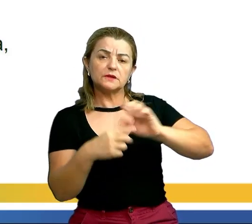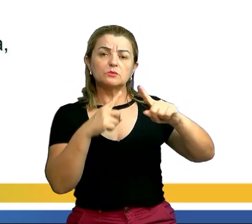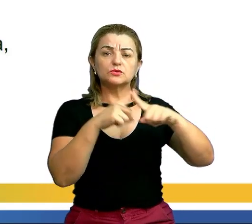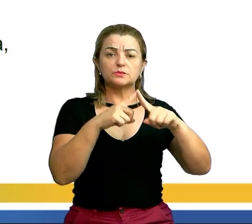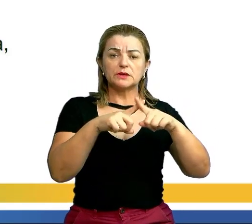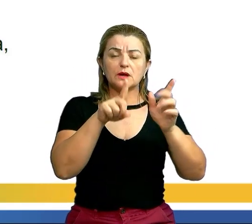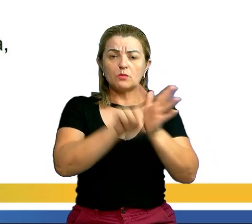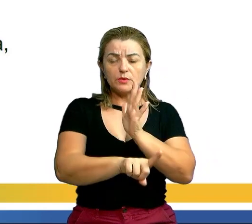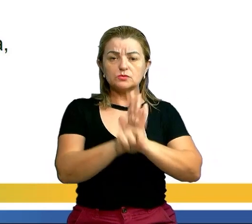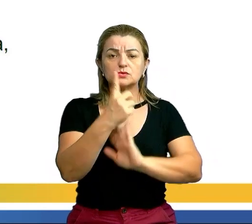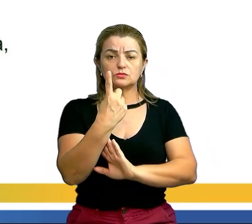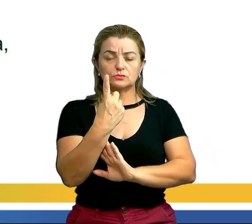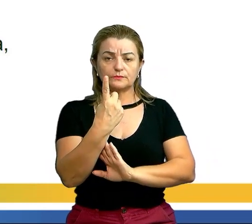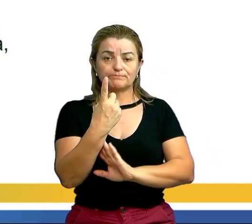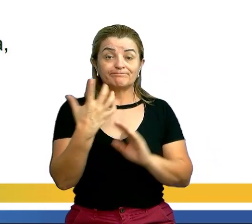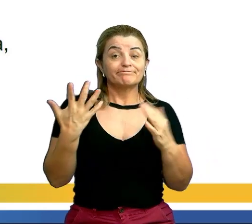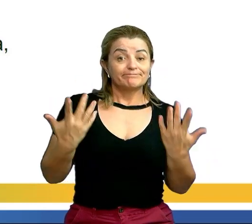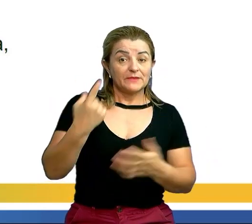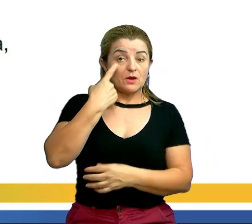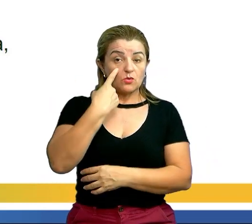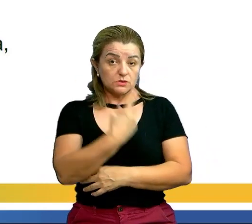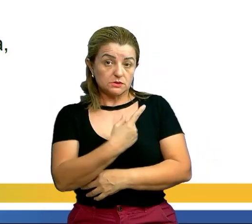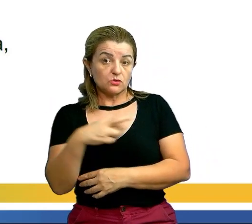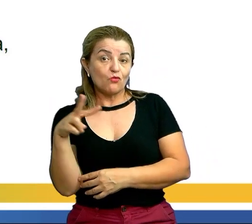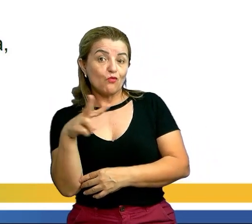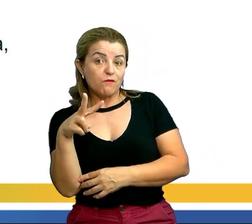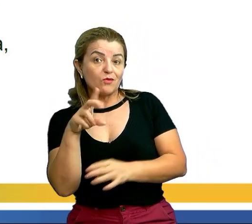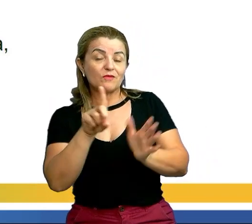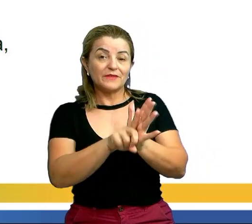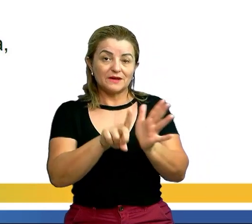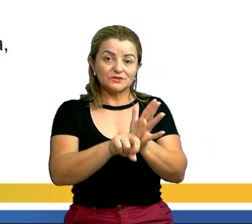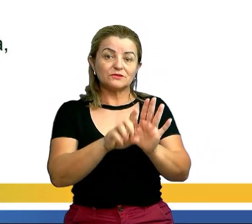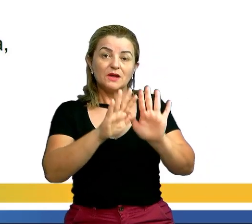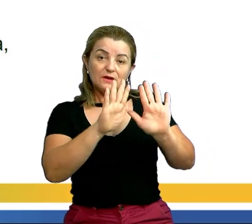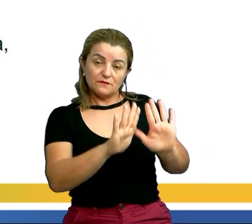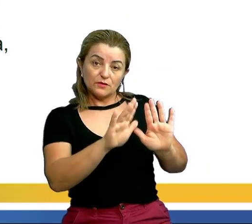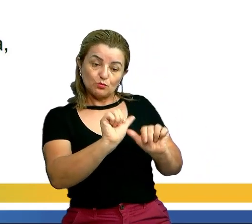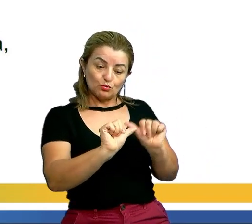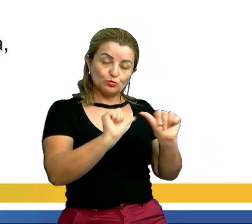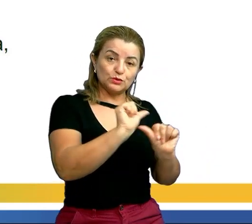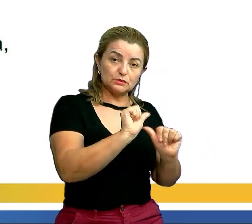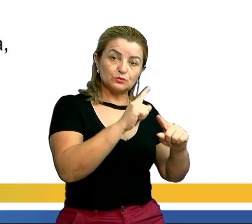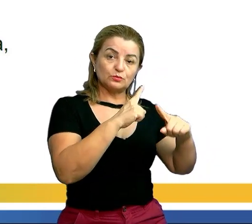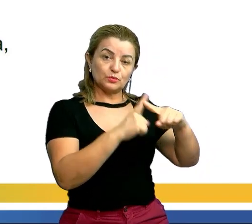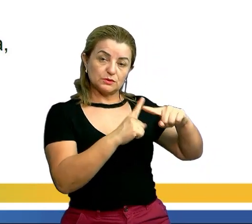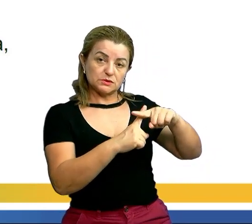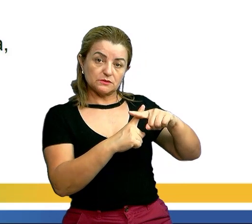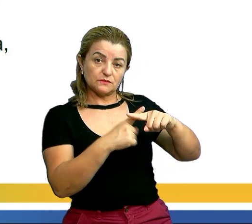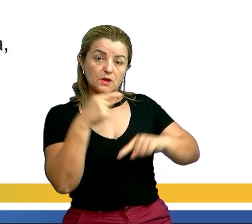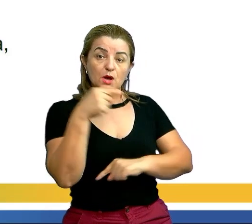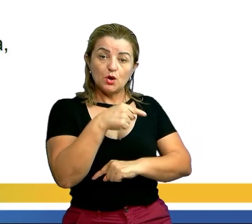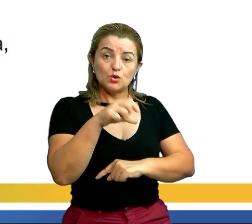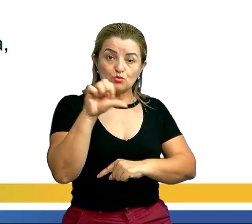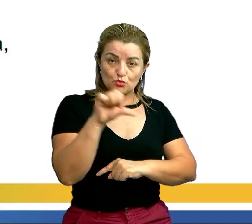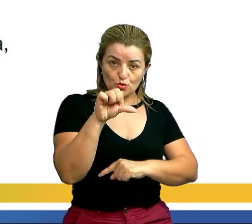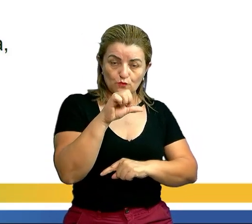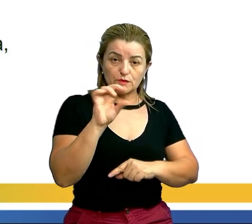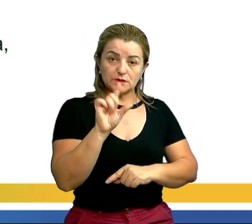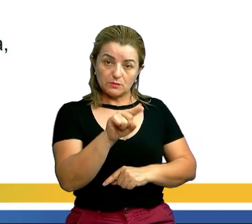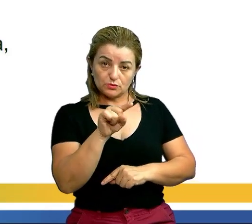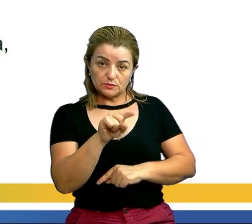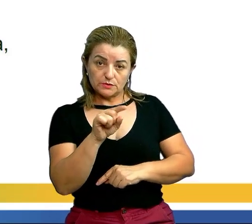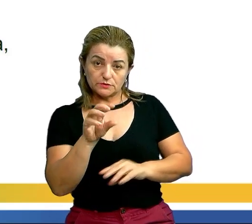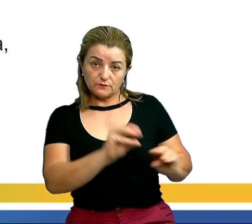1, professor? Aí, aqui, os valores negativos ficam positivos. E o 9 que está multiplicando passa